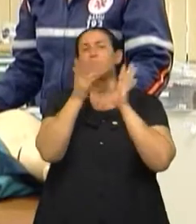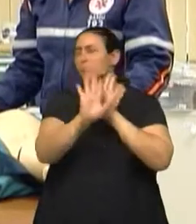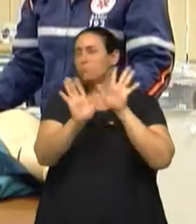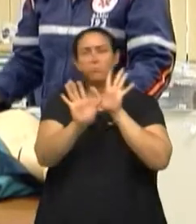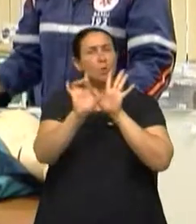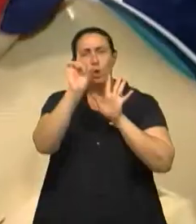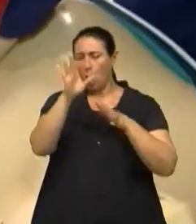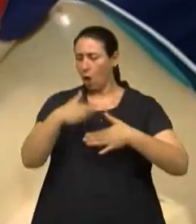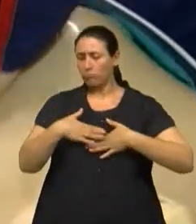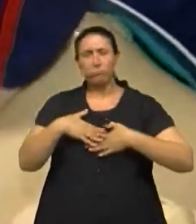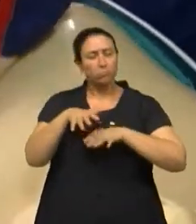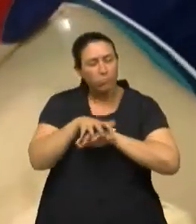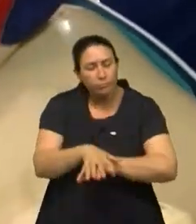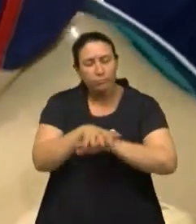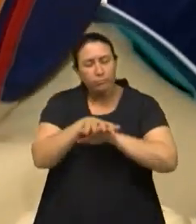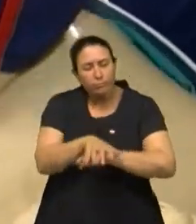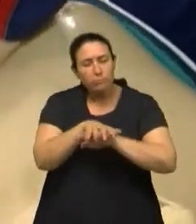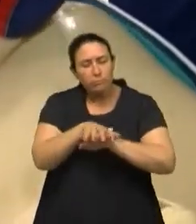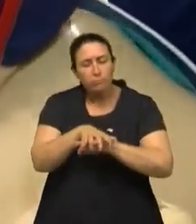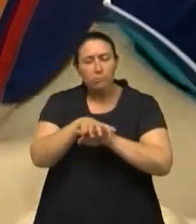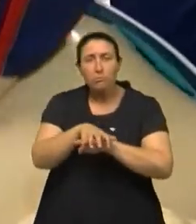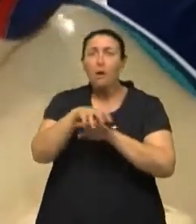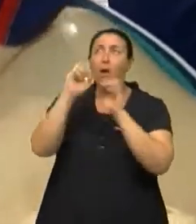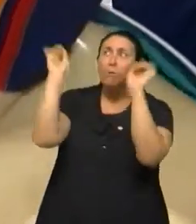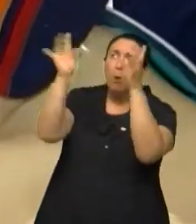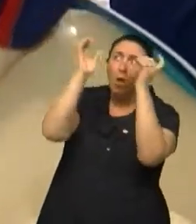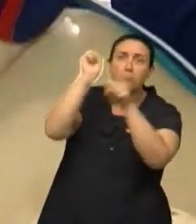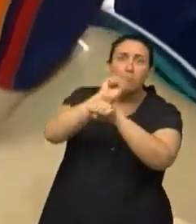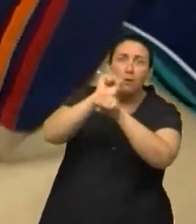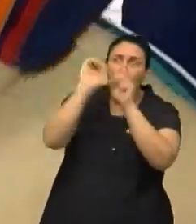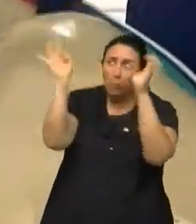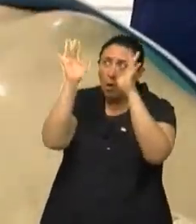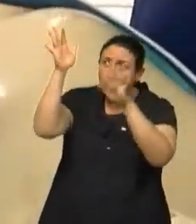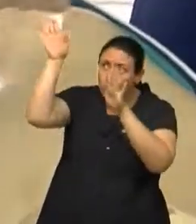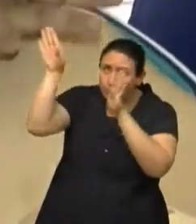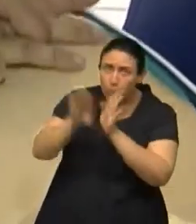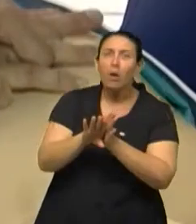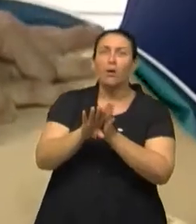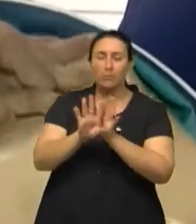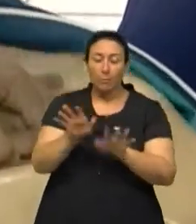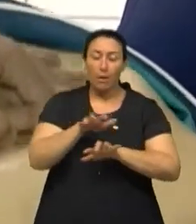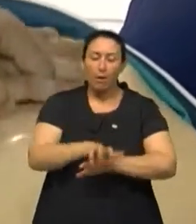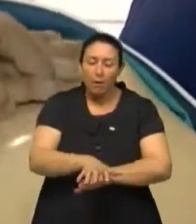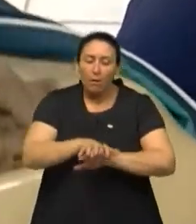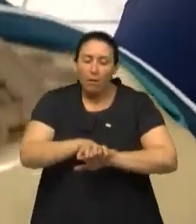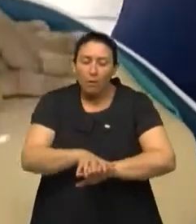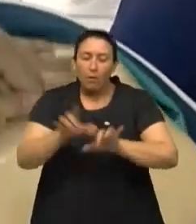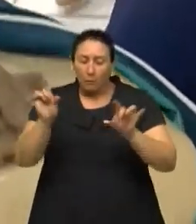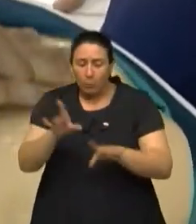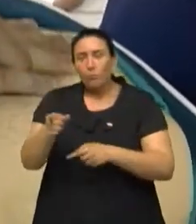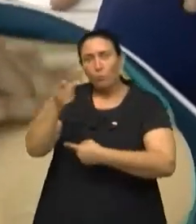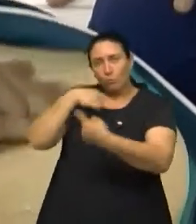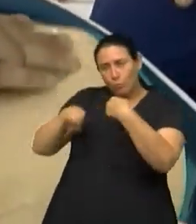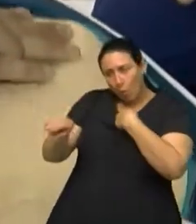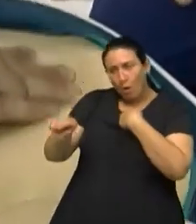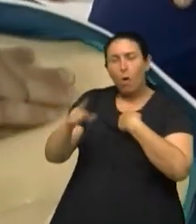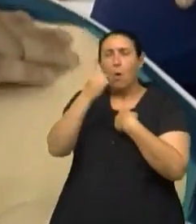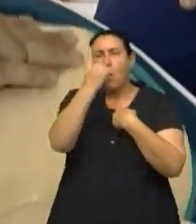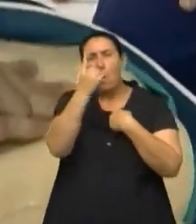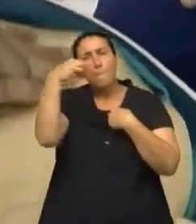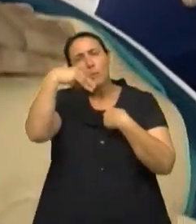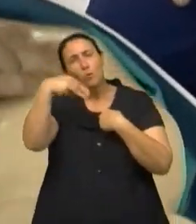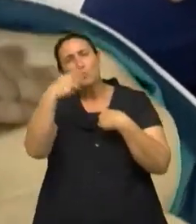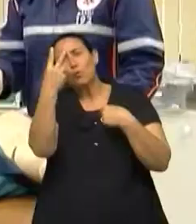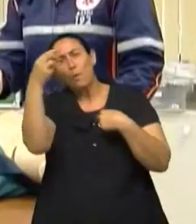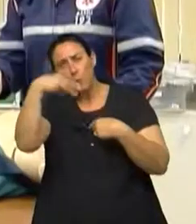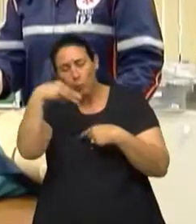chegada da ambulância. Um minuto e meio, dois minutos, quando já vai estar cansado, outra pessoa substitui, sem interrupção. Quando